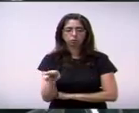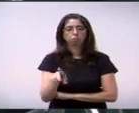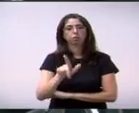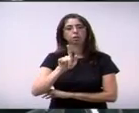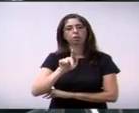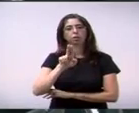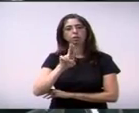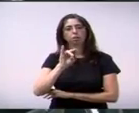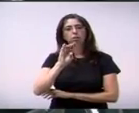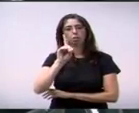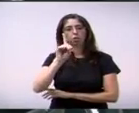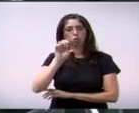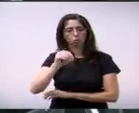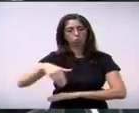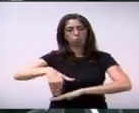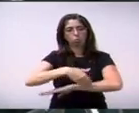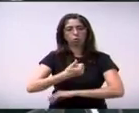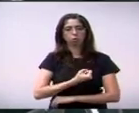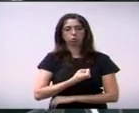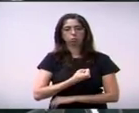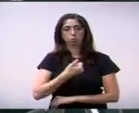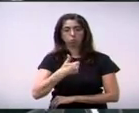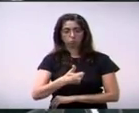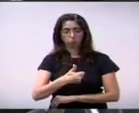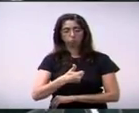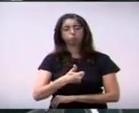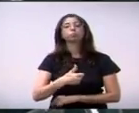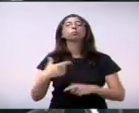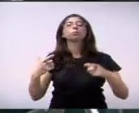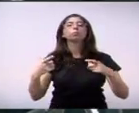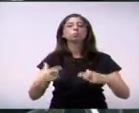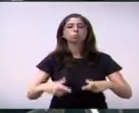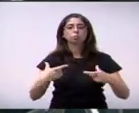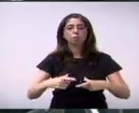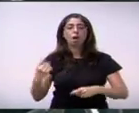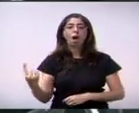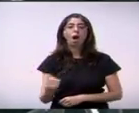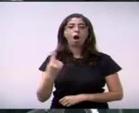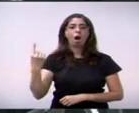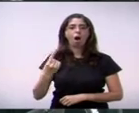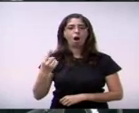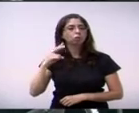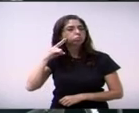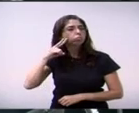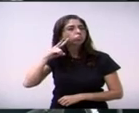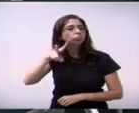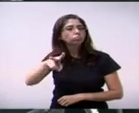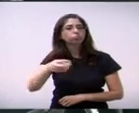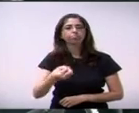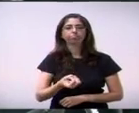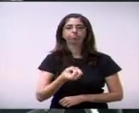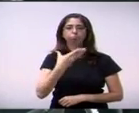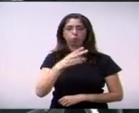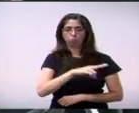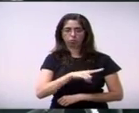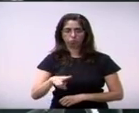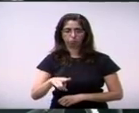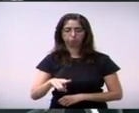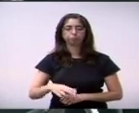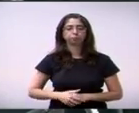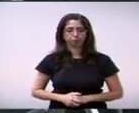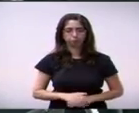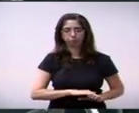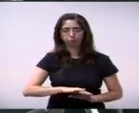Berton, a rua 1 do condomínio Alto da Boa Vista. 216 do vereador Zé Coco